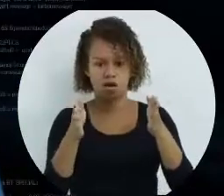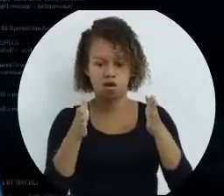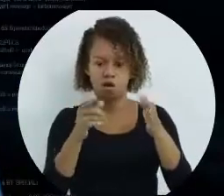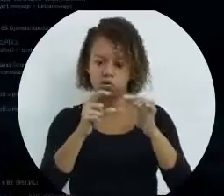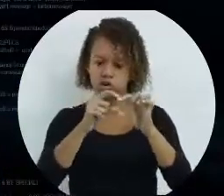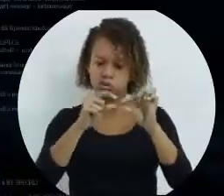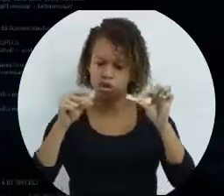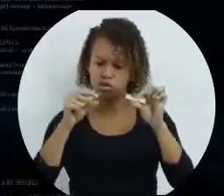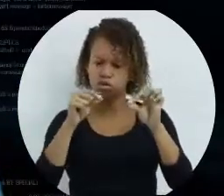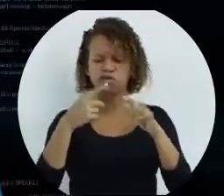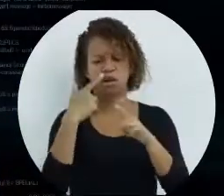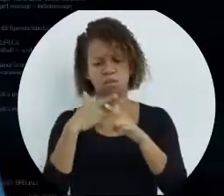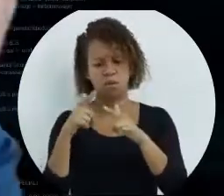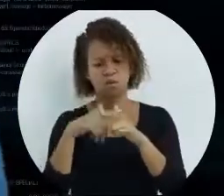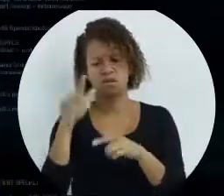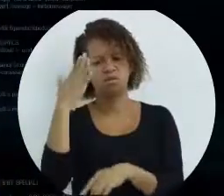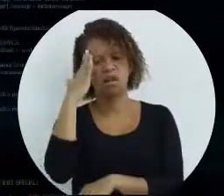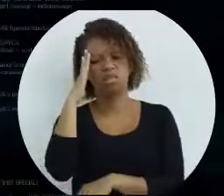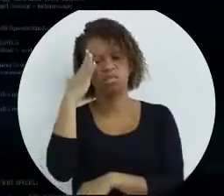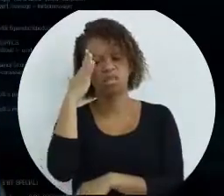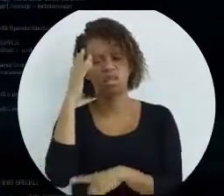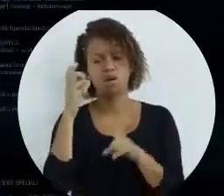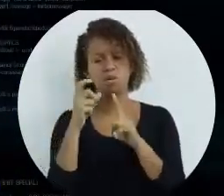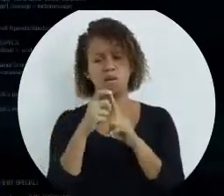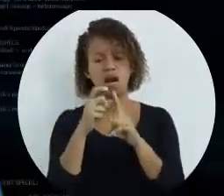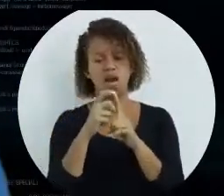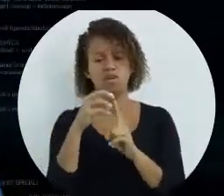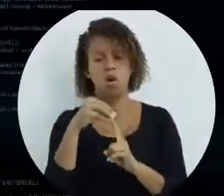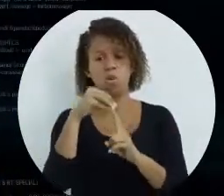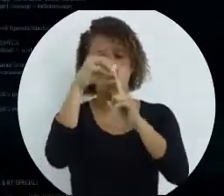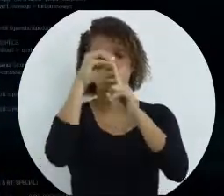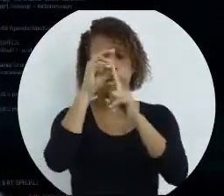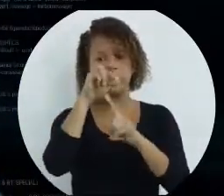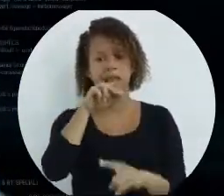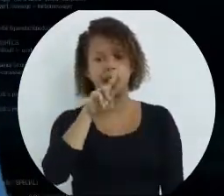vai dar problema. Ele não vai entender como uma palavra única.